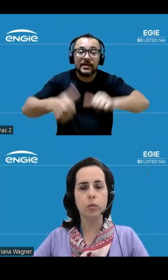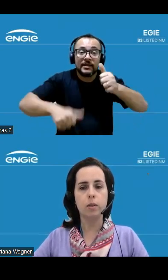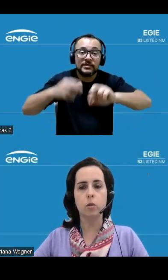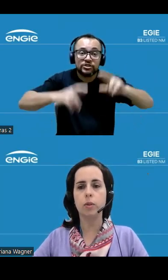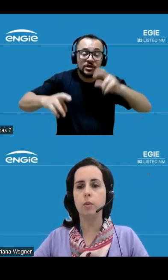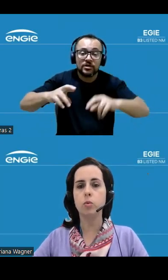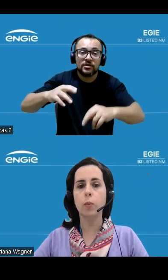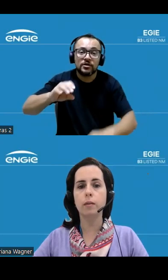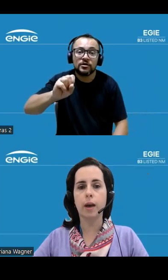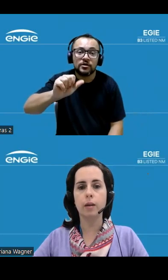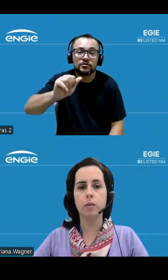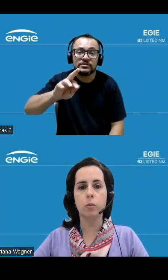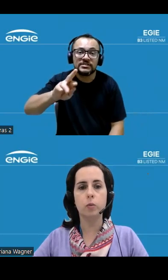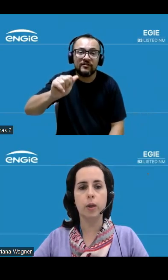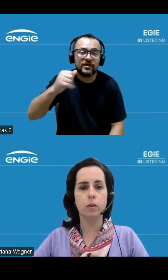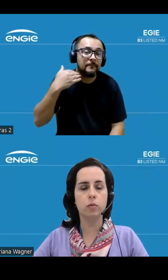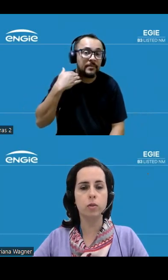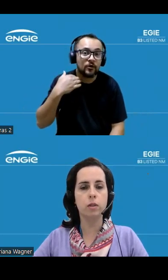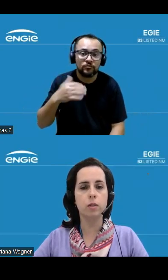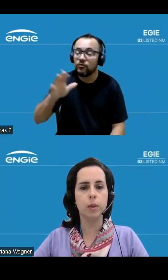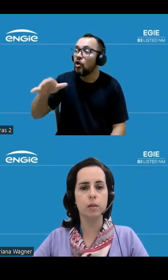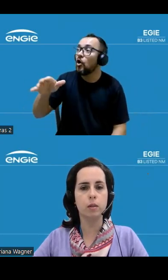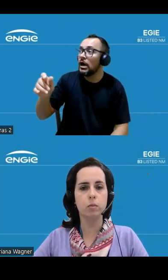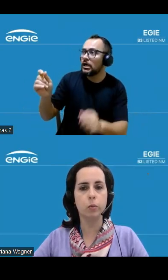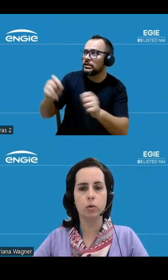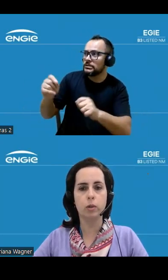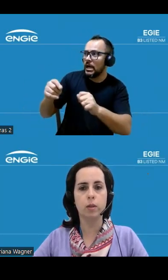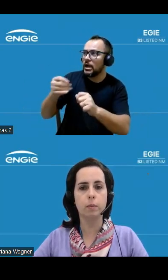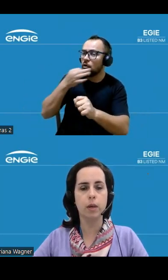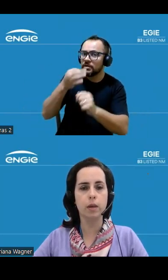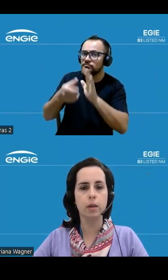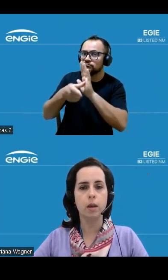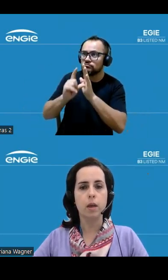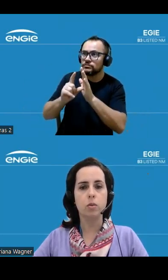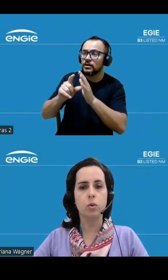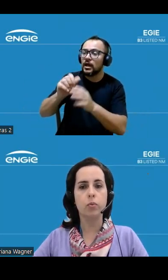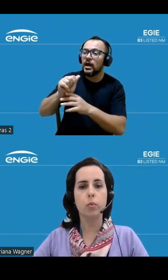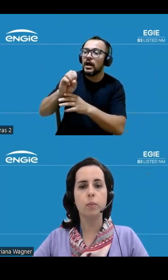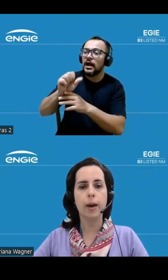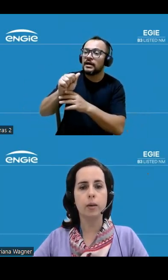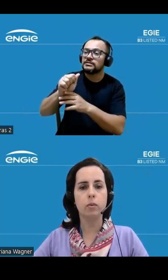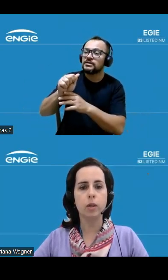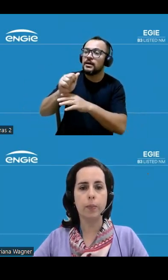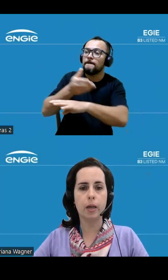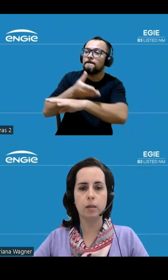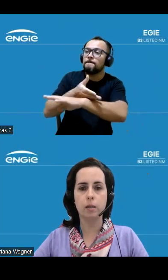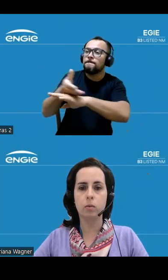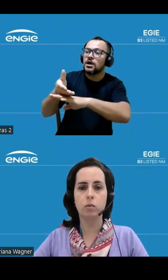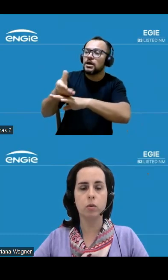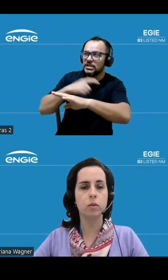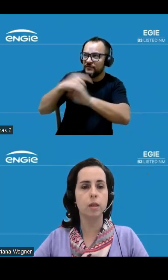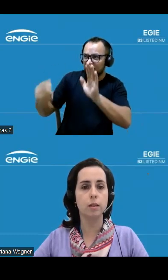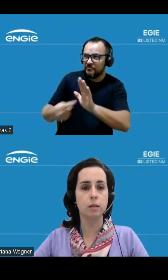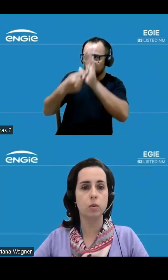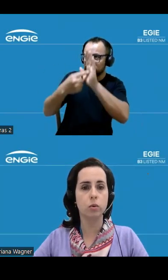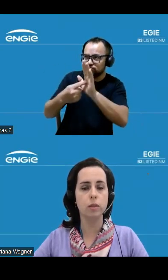ele pergunta se nós poderíamos comentar sobre a expectativa de antecipação do projeto Asa Branca e se houve algum impacto devido à paralisação